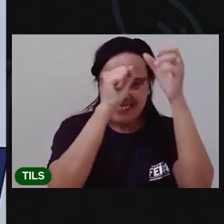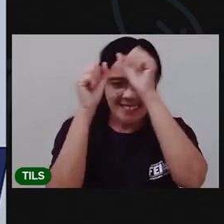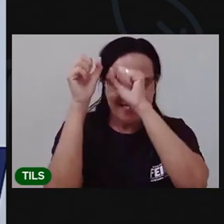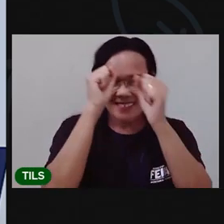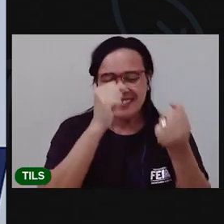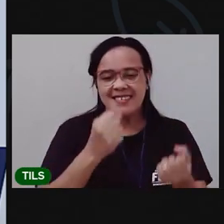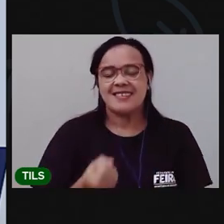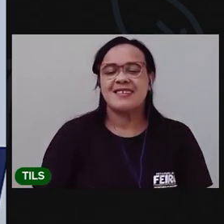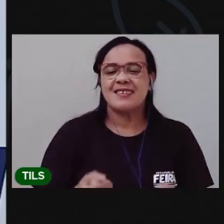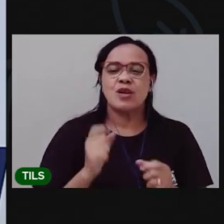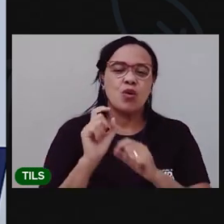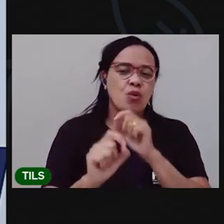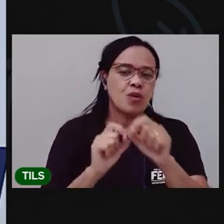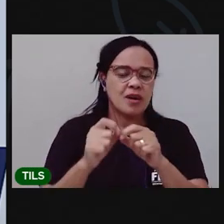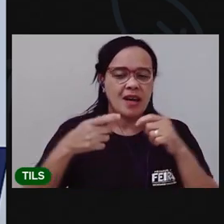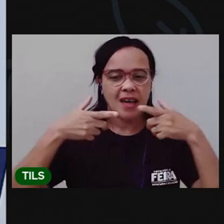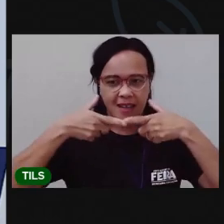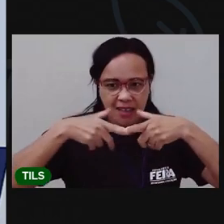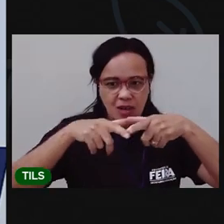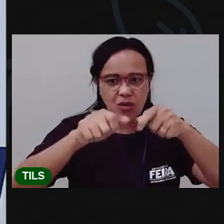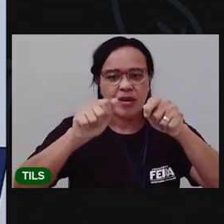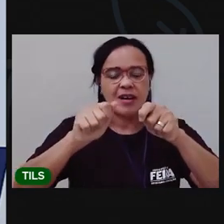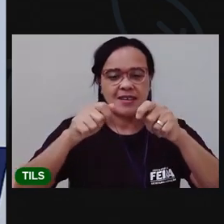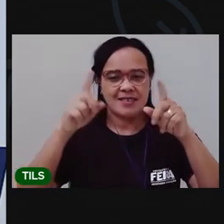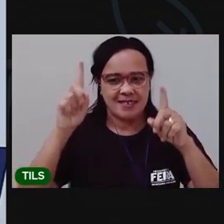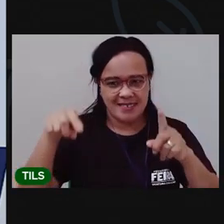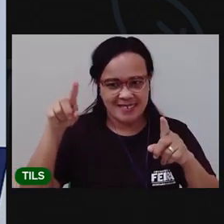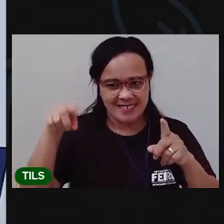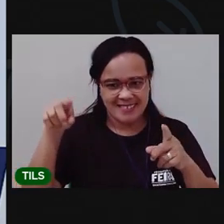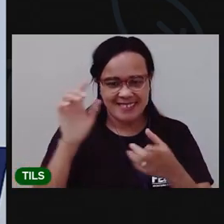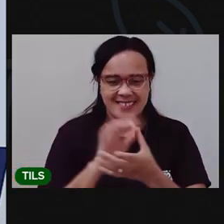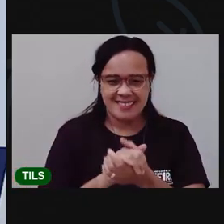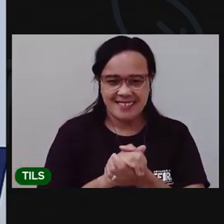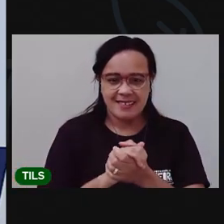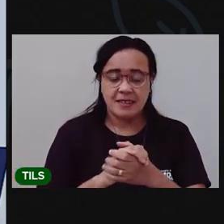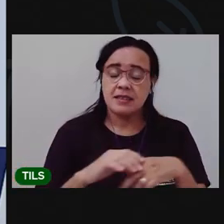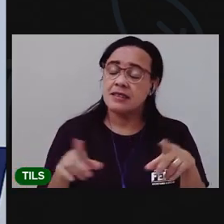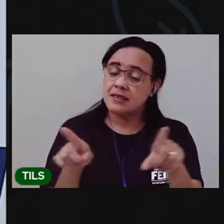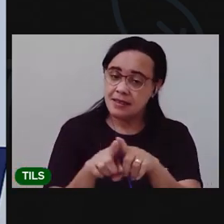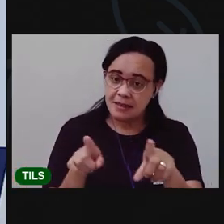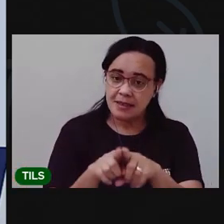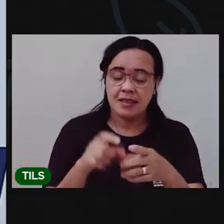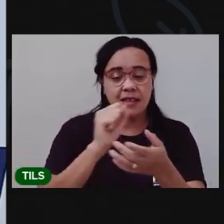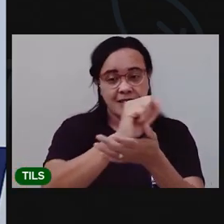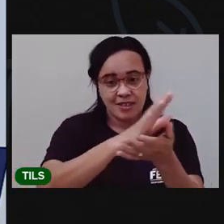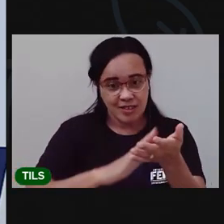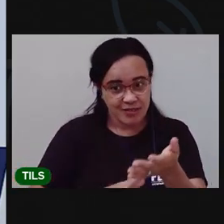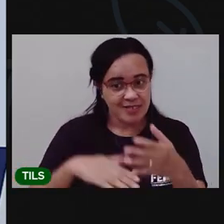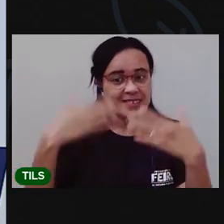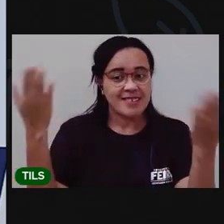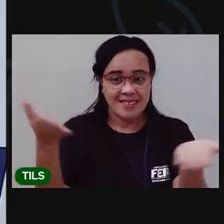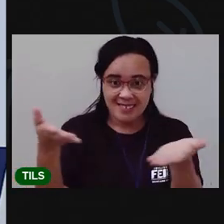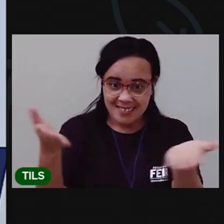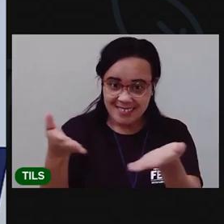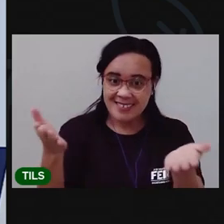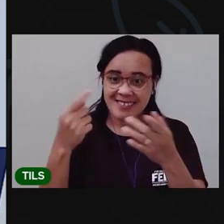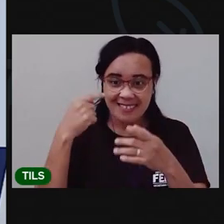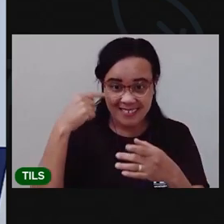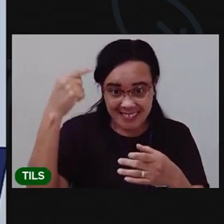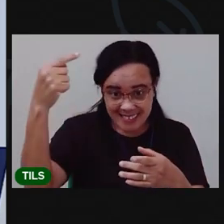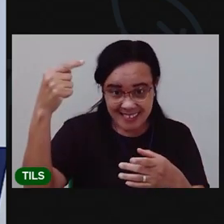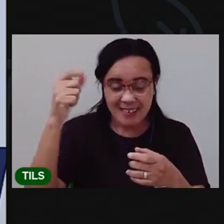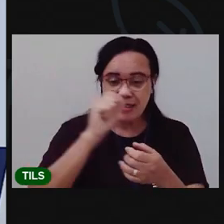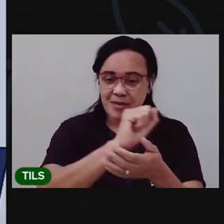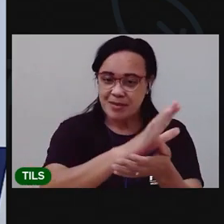matéria de linguagens. E a gente tem uma tarefinha hoje, né, crianças? Tem uma atividade